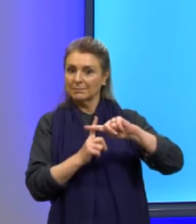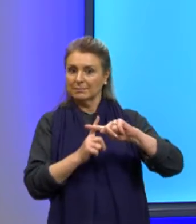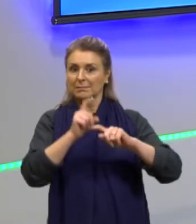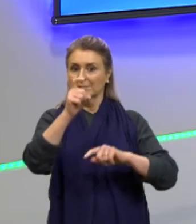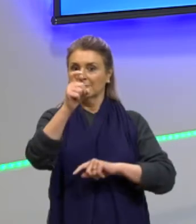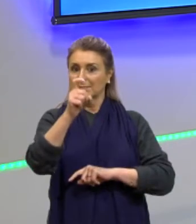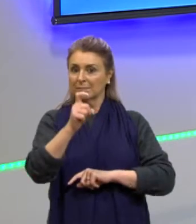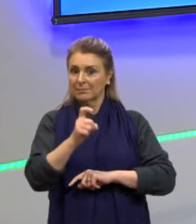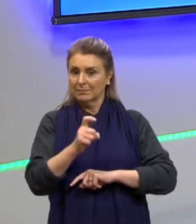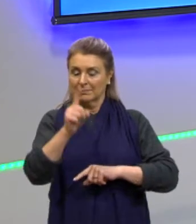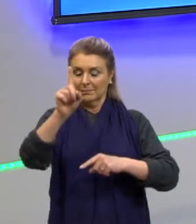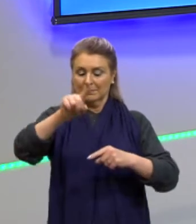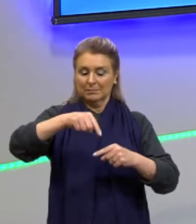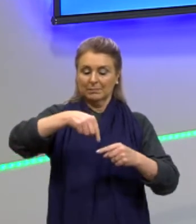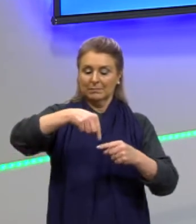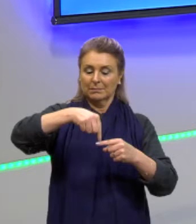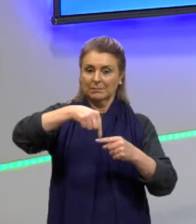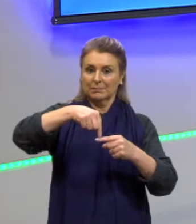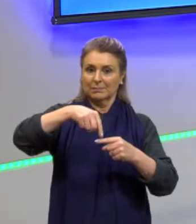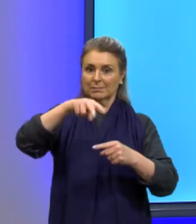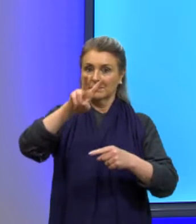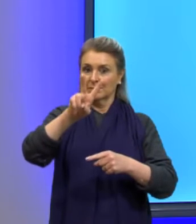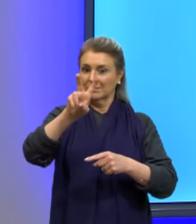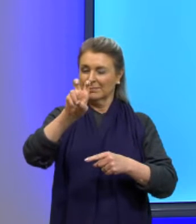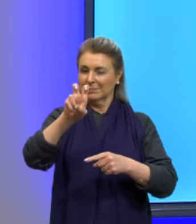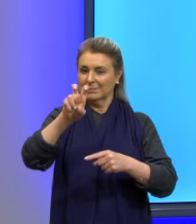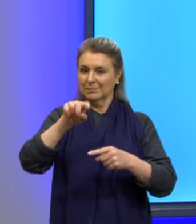X do vértice está em 25.